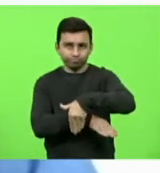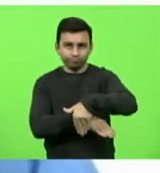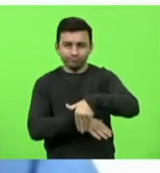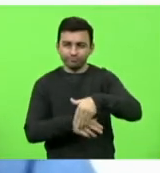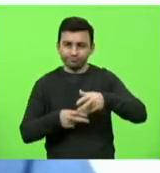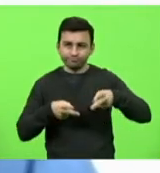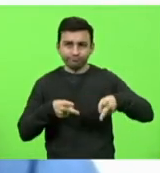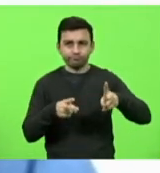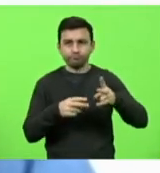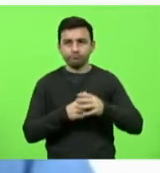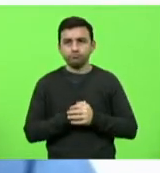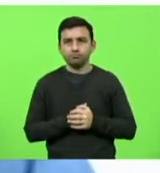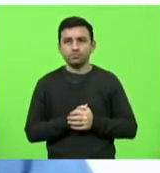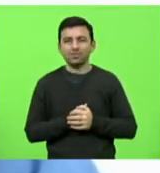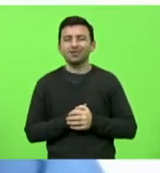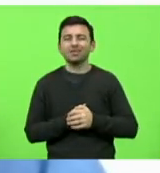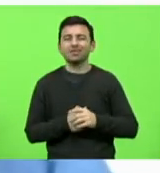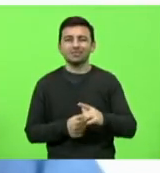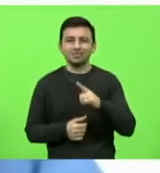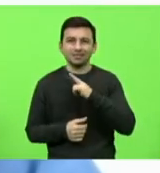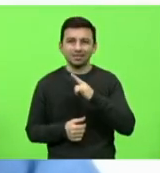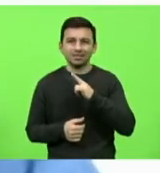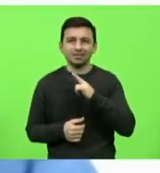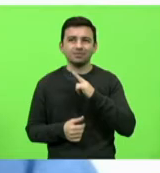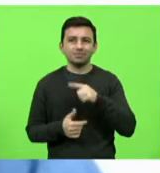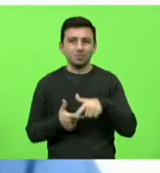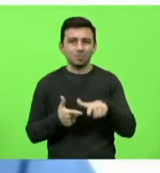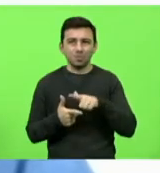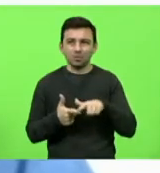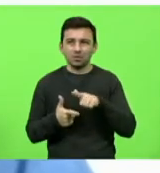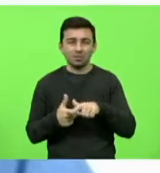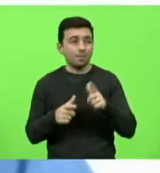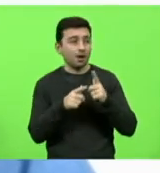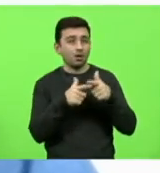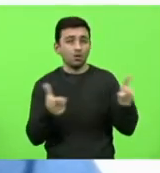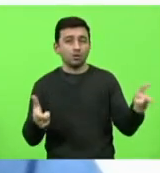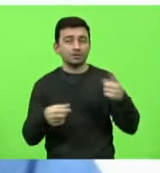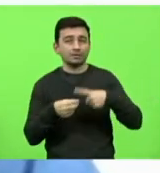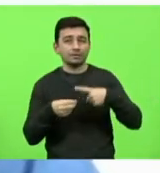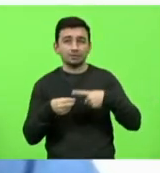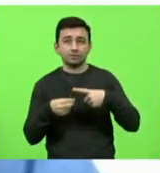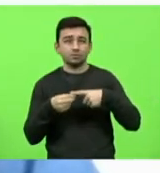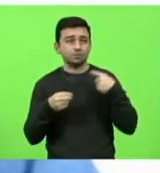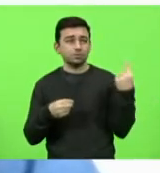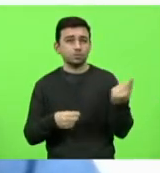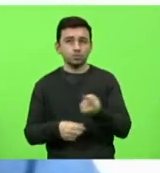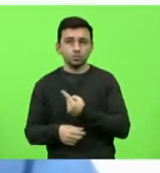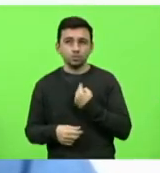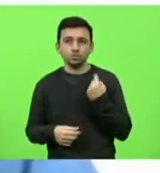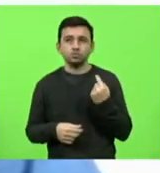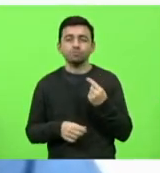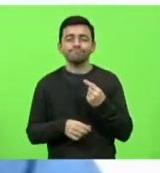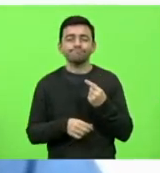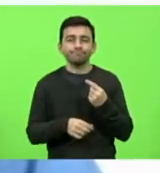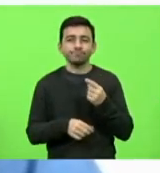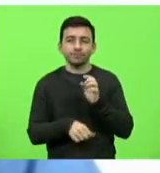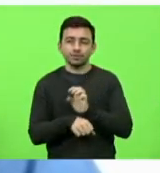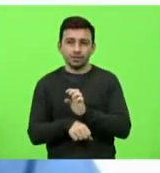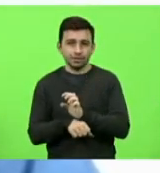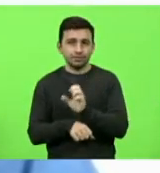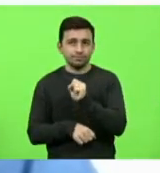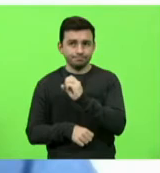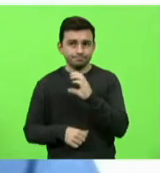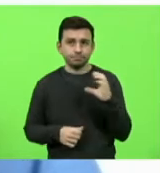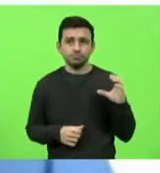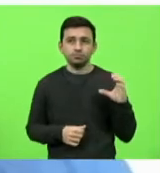temos enfrentado, principalmente nas maiores cidades do nosso estado, onde